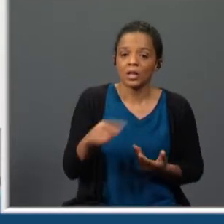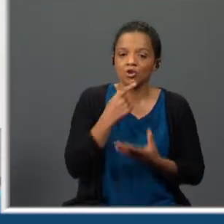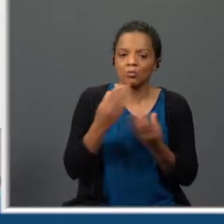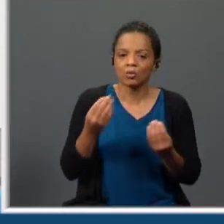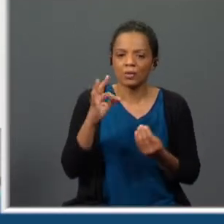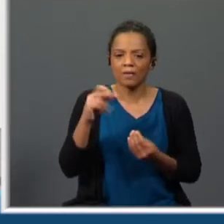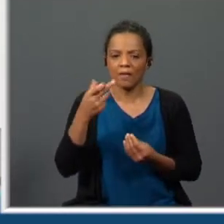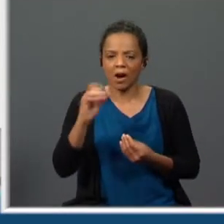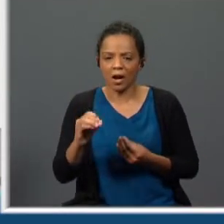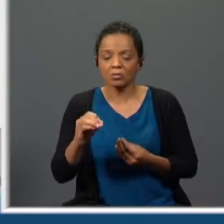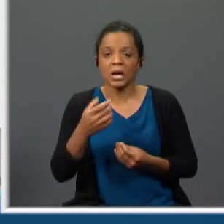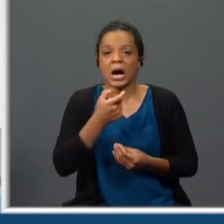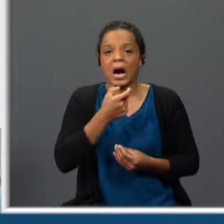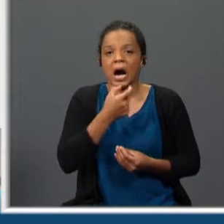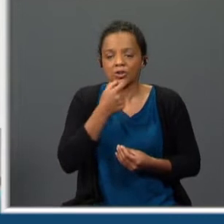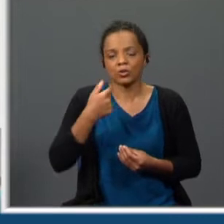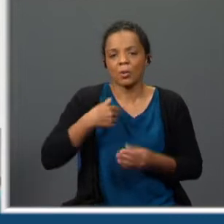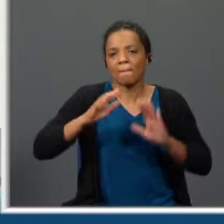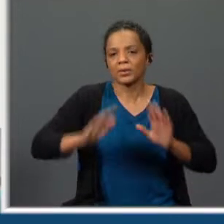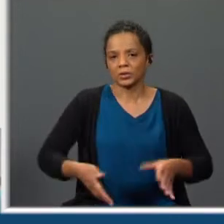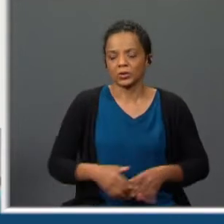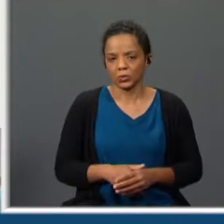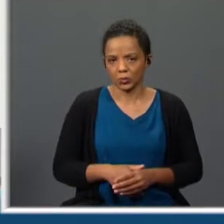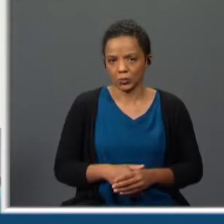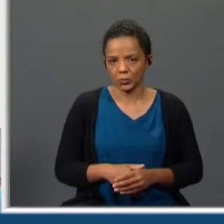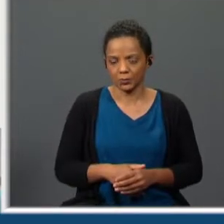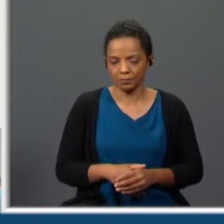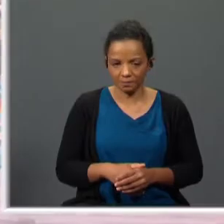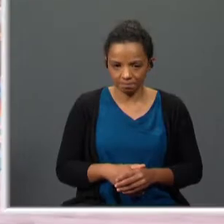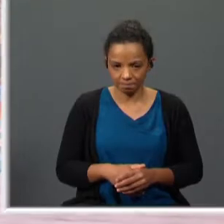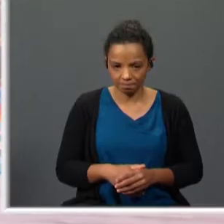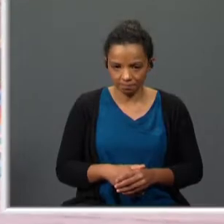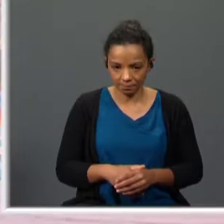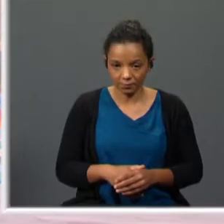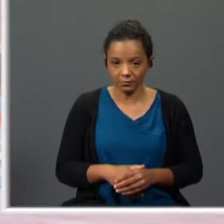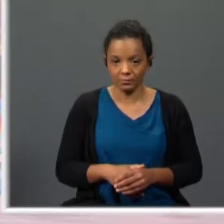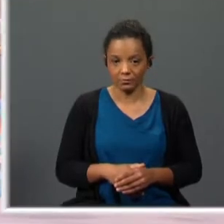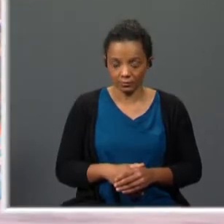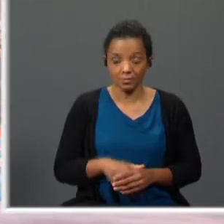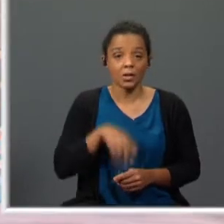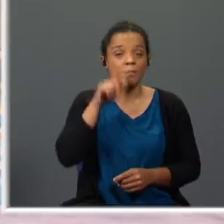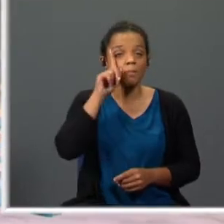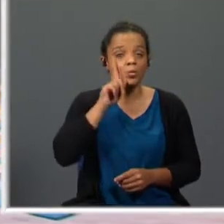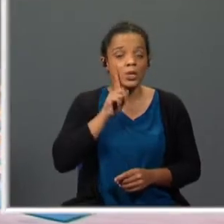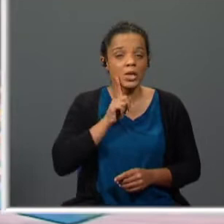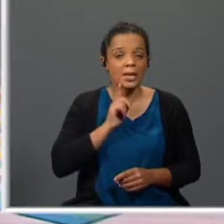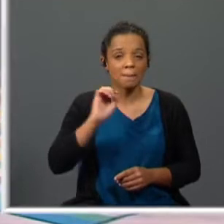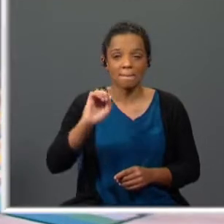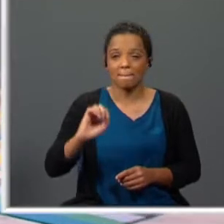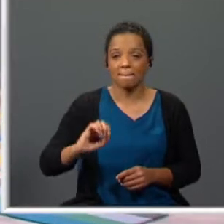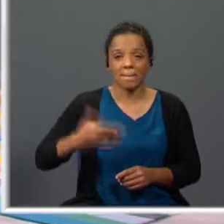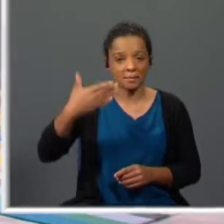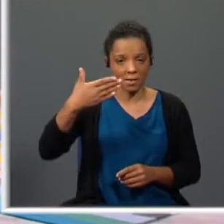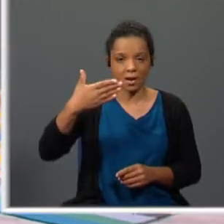fato? O que me convém levar! Então, é a primeira mulher a entrar,